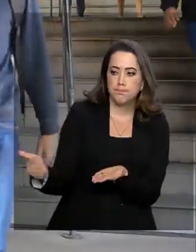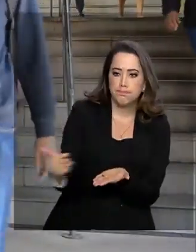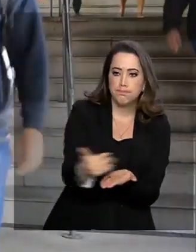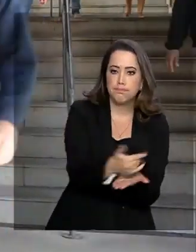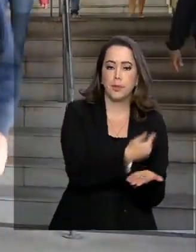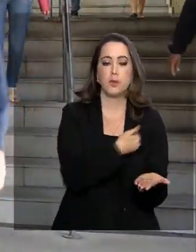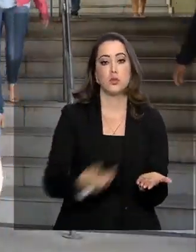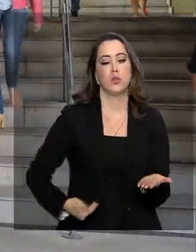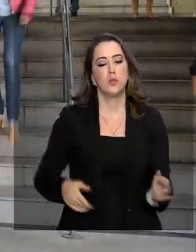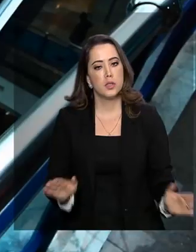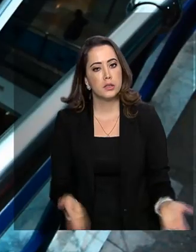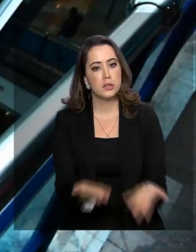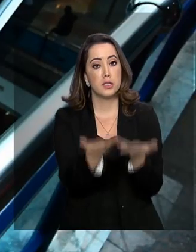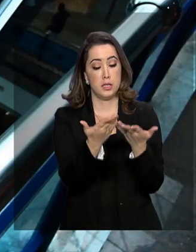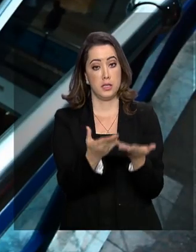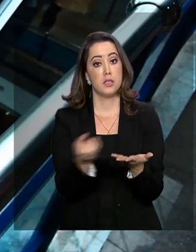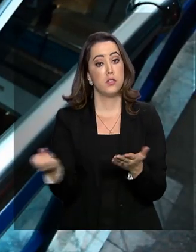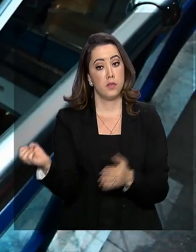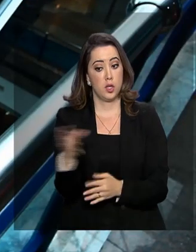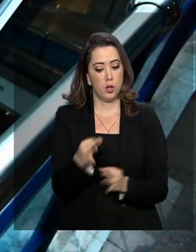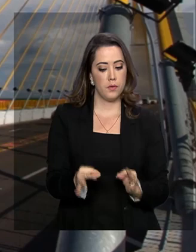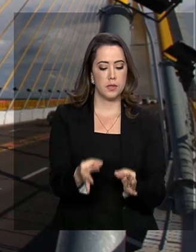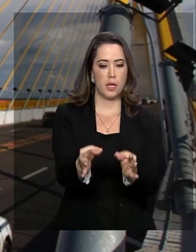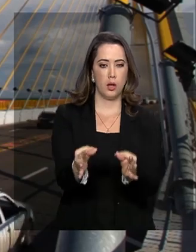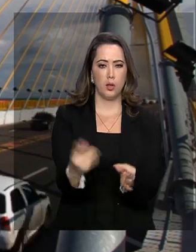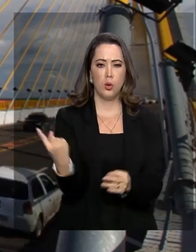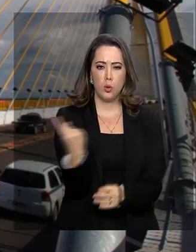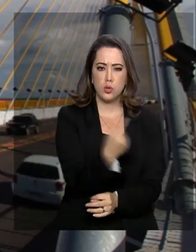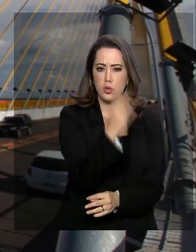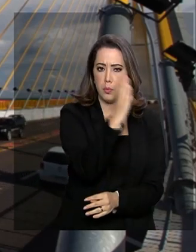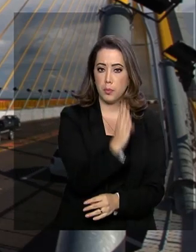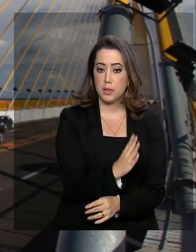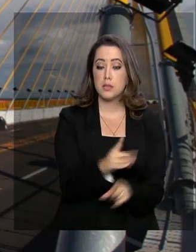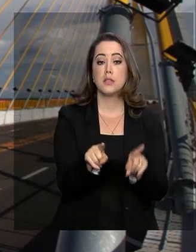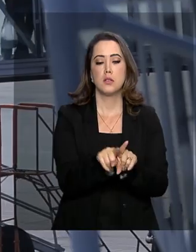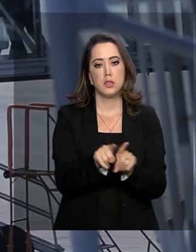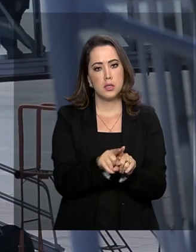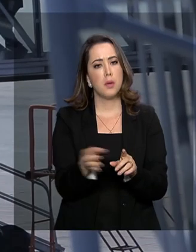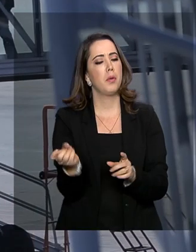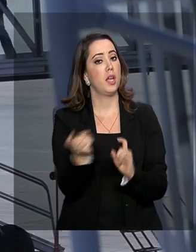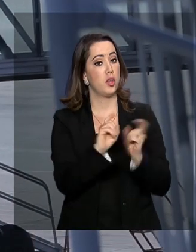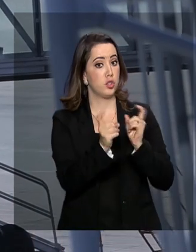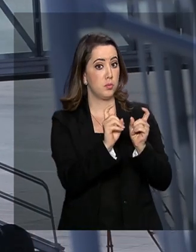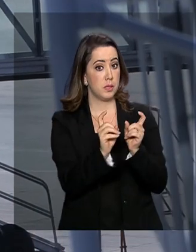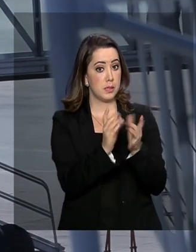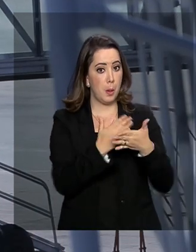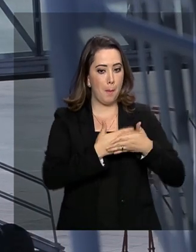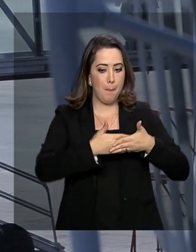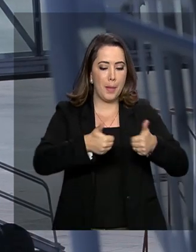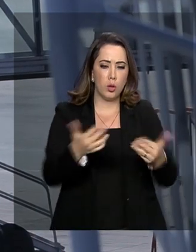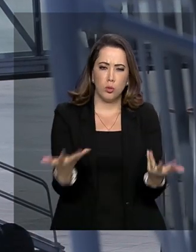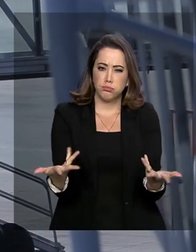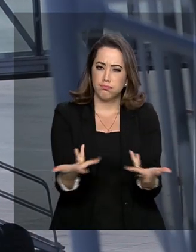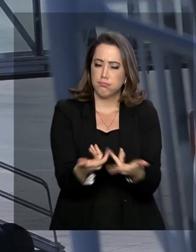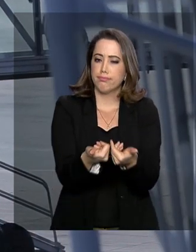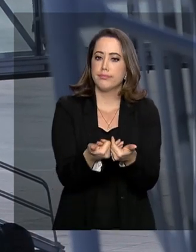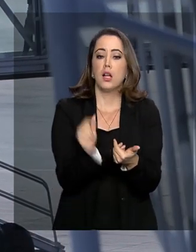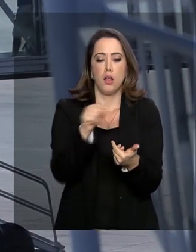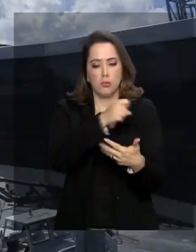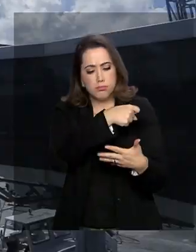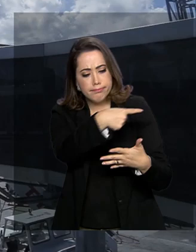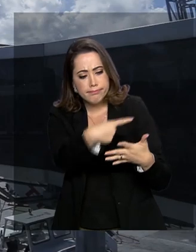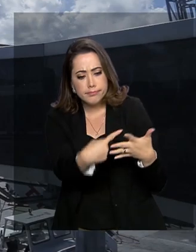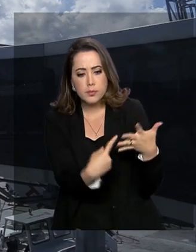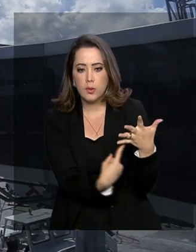governo, incentivar a atração de novas tecnologias e adotar modelos de gestão mais eficientes. Estes são